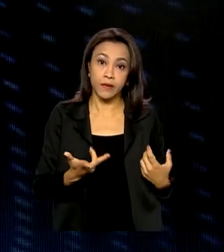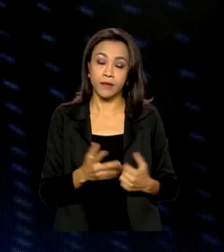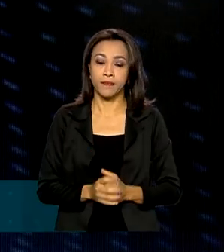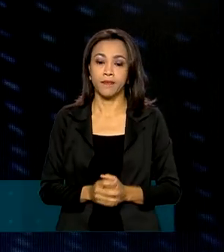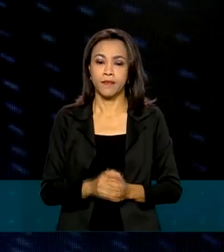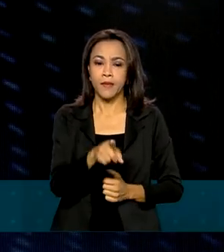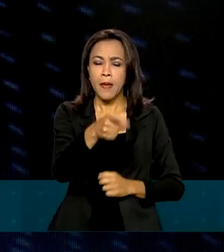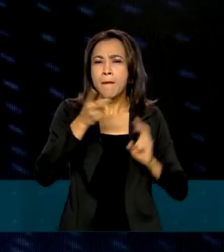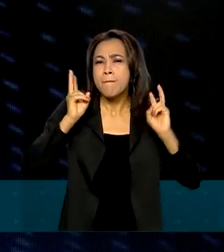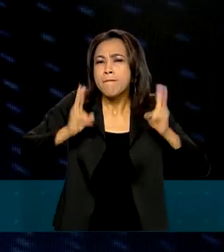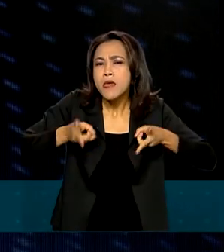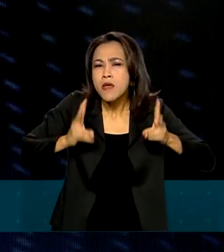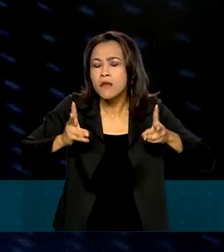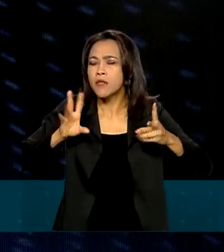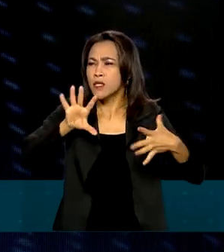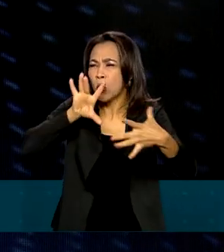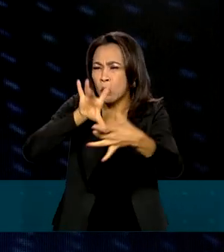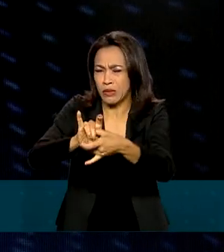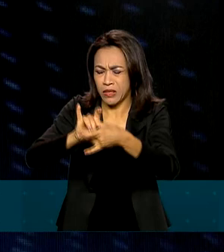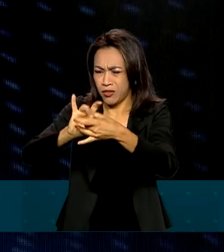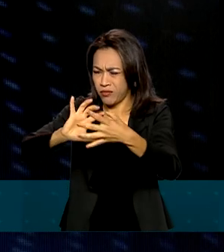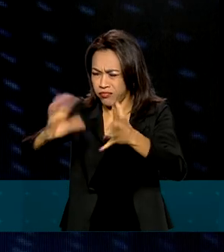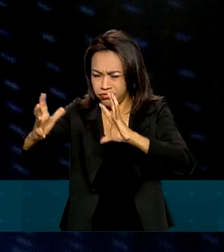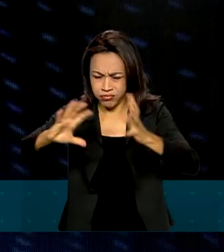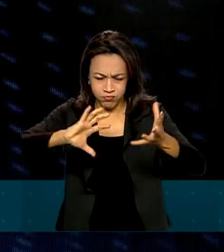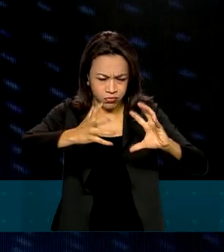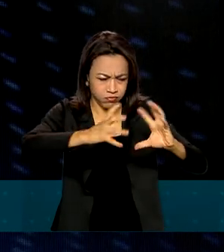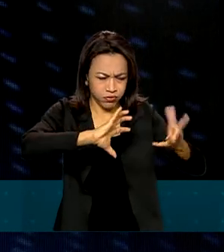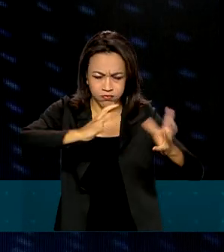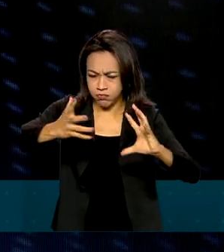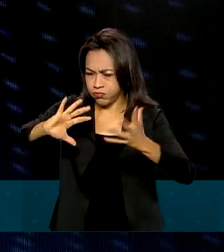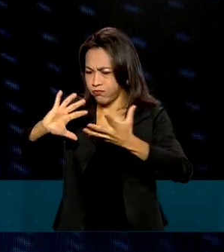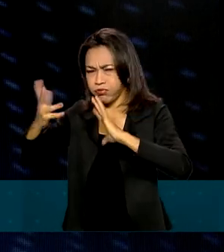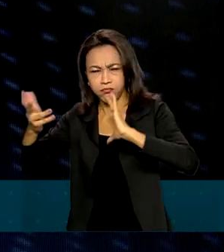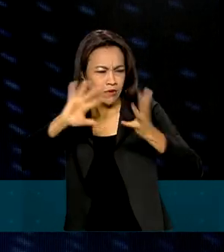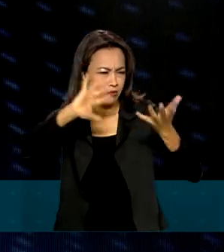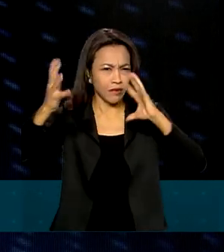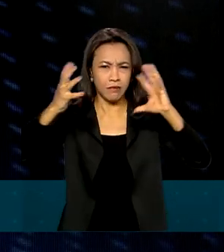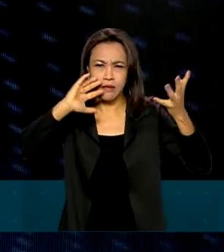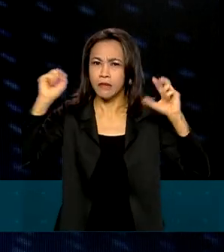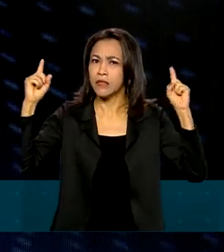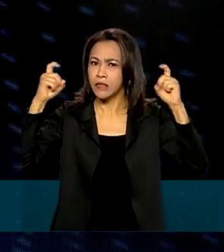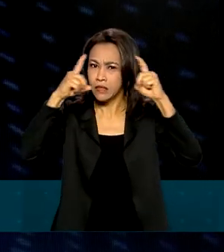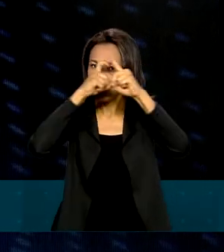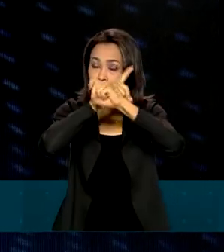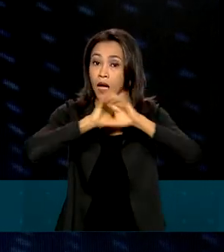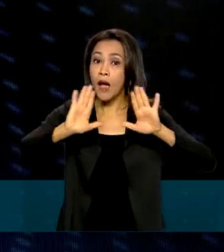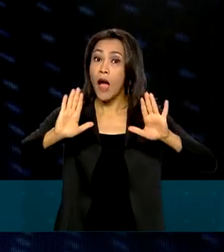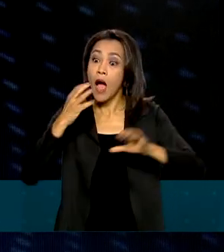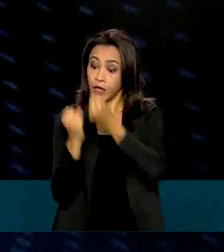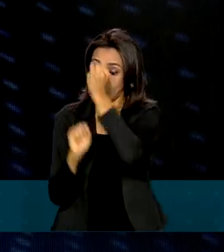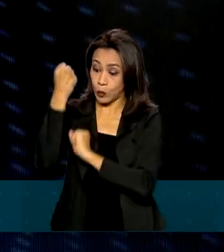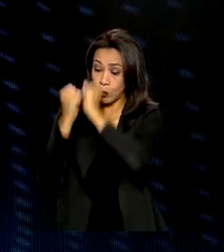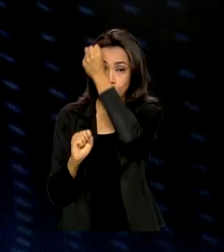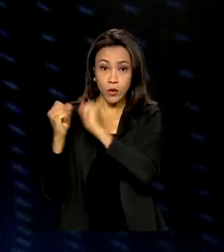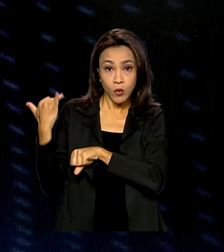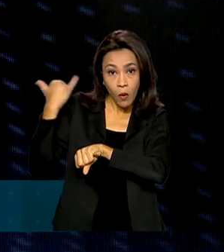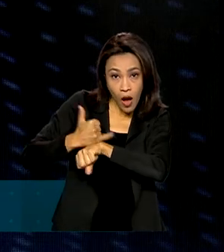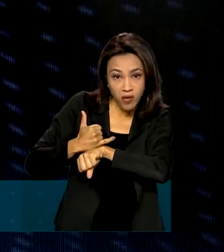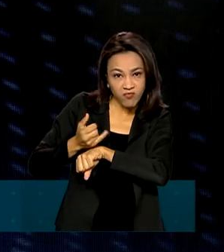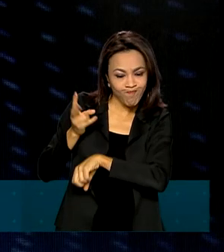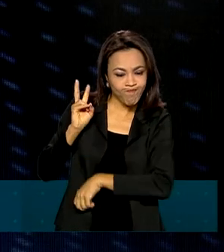cenário de grande turbulência, esse cenário tão complexo, a indústria do aço permaneceu de pé e